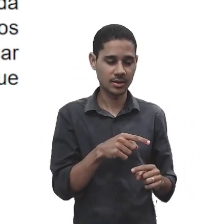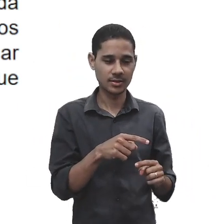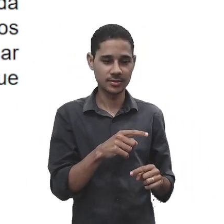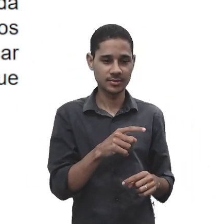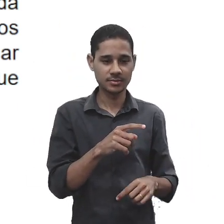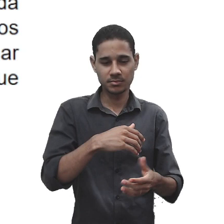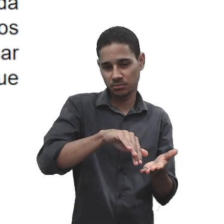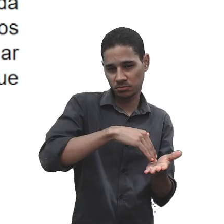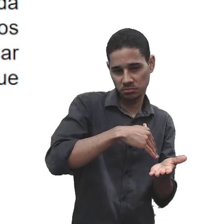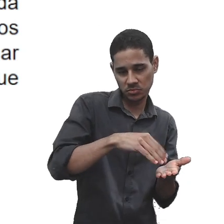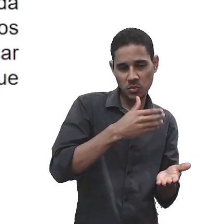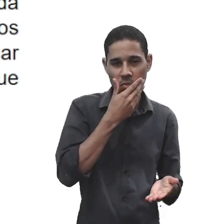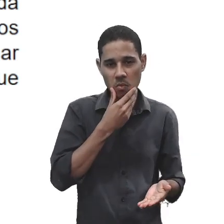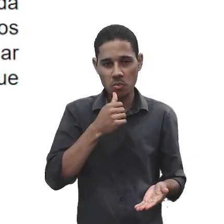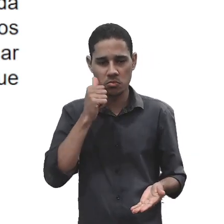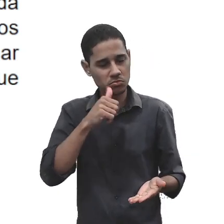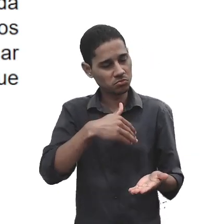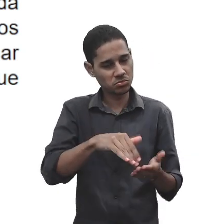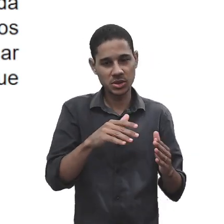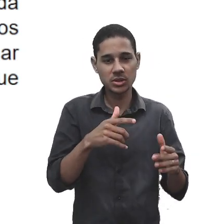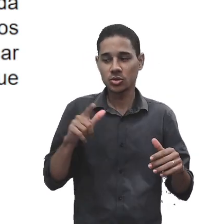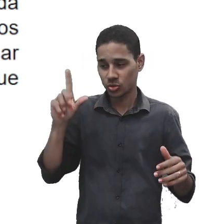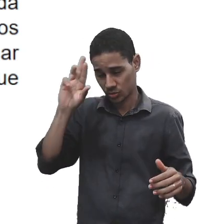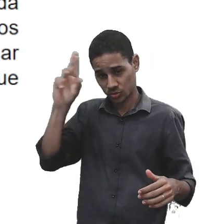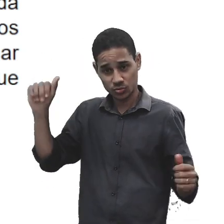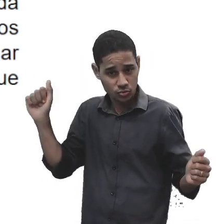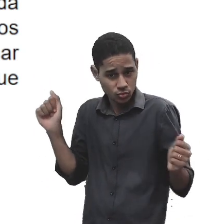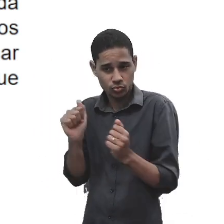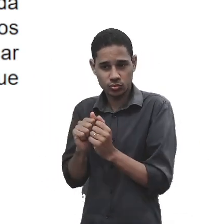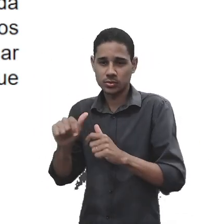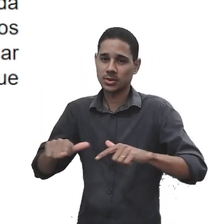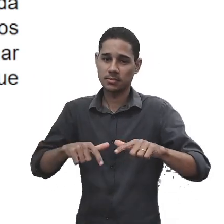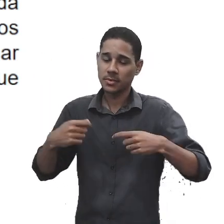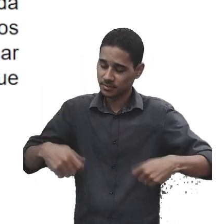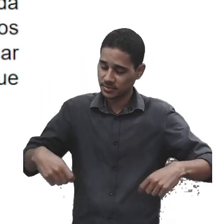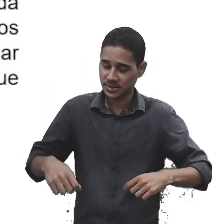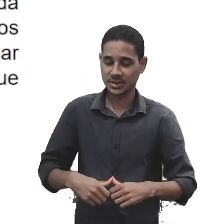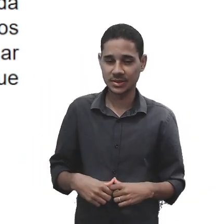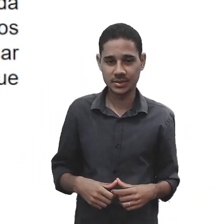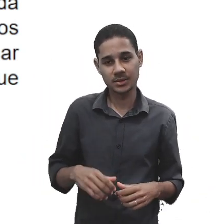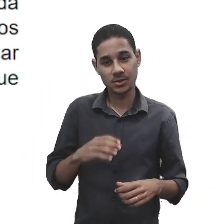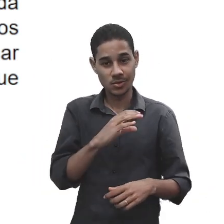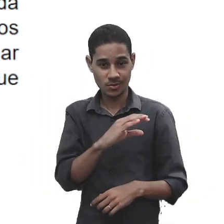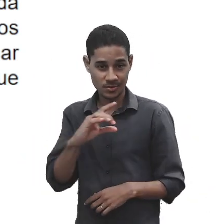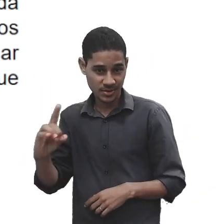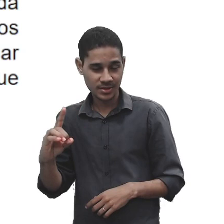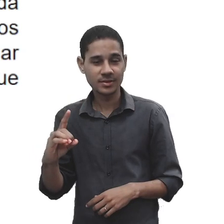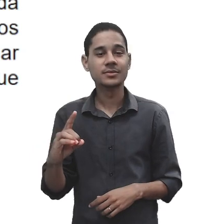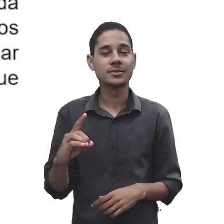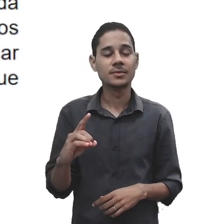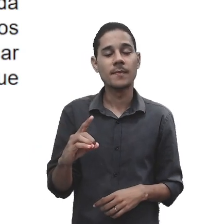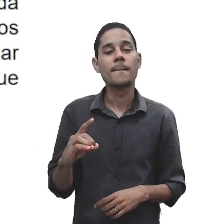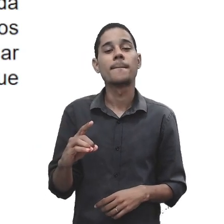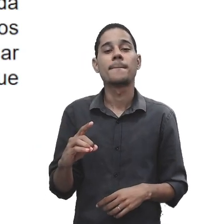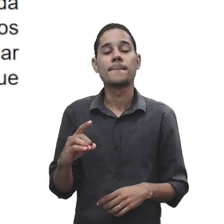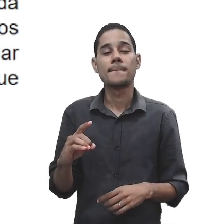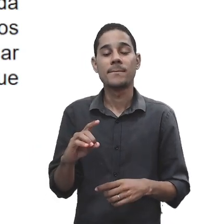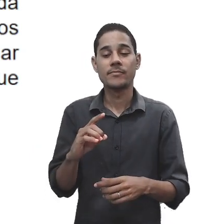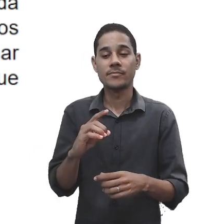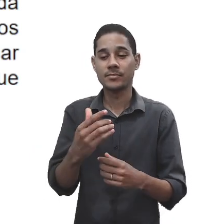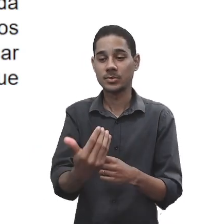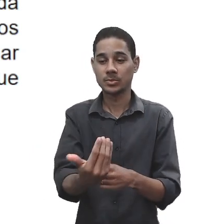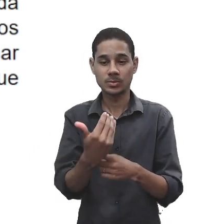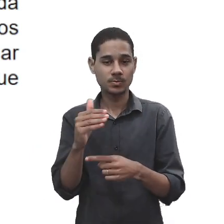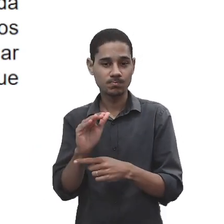trabalhe junto com o gestor da instituição. Então, com isso, os coordenadores, ele colabora para uma